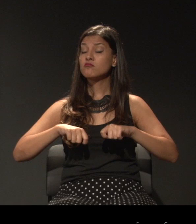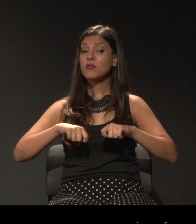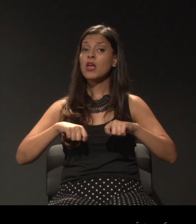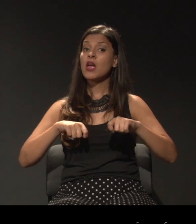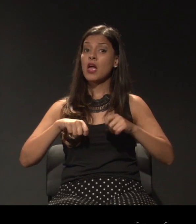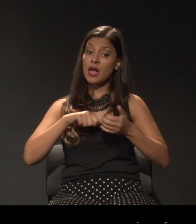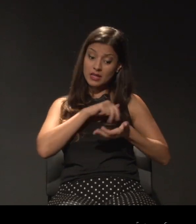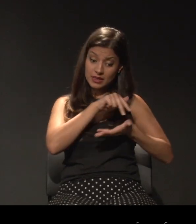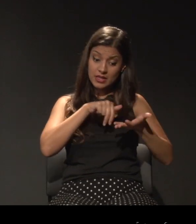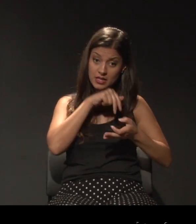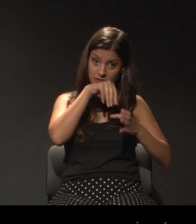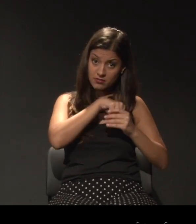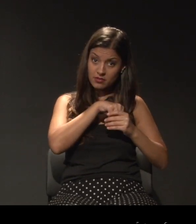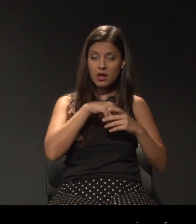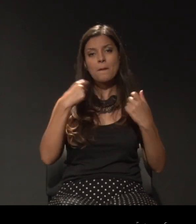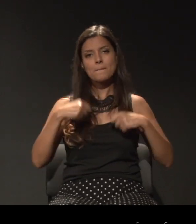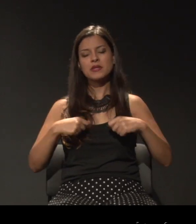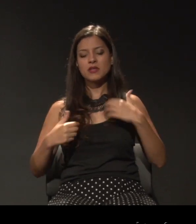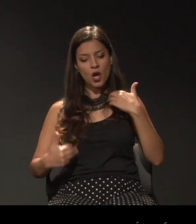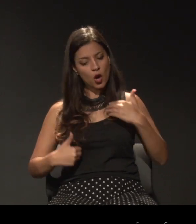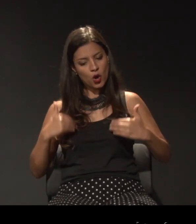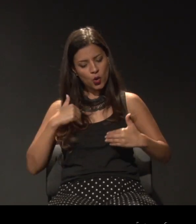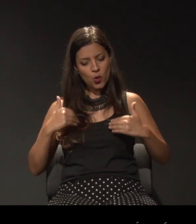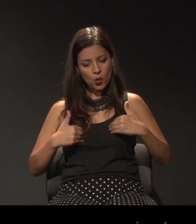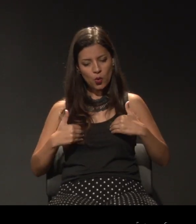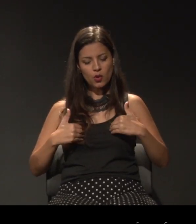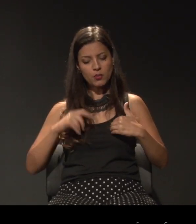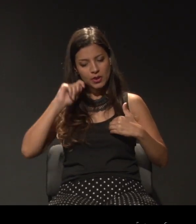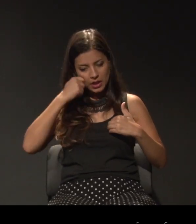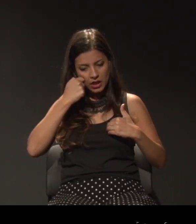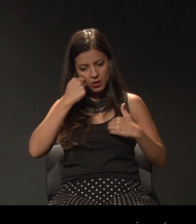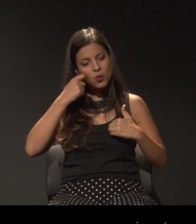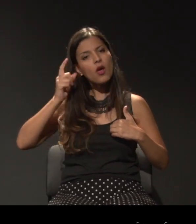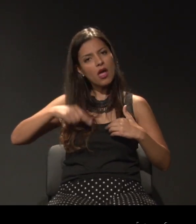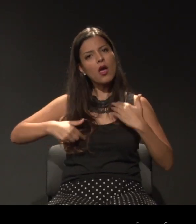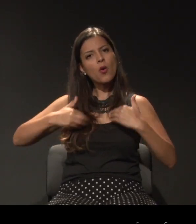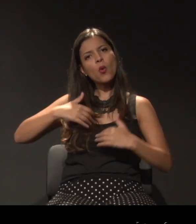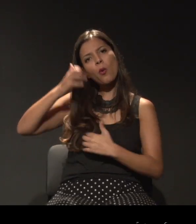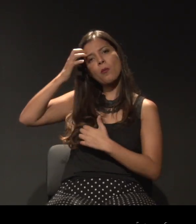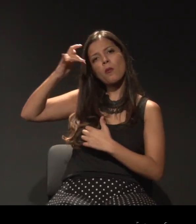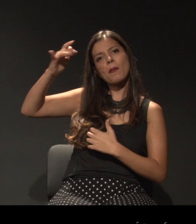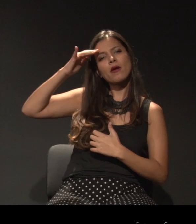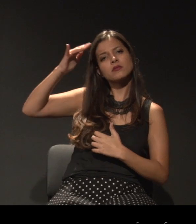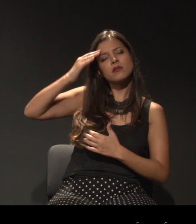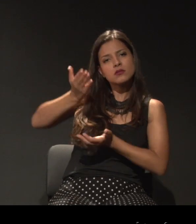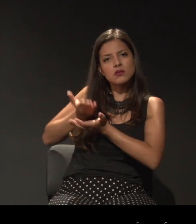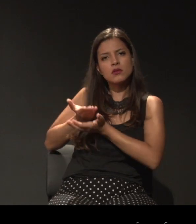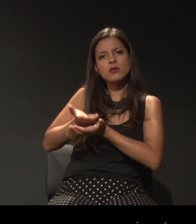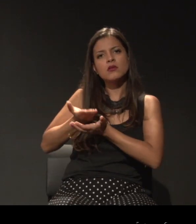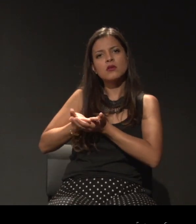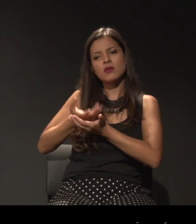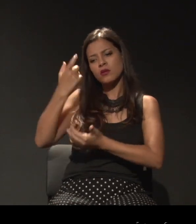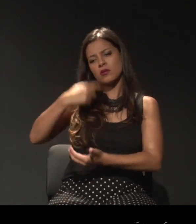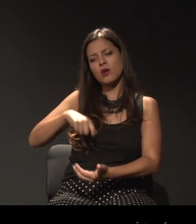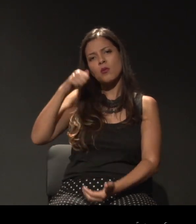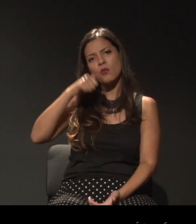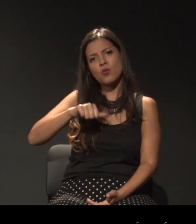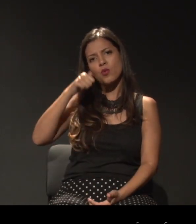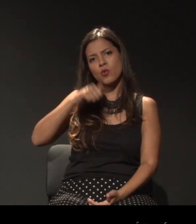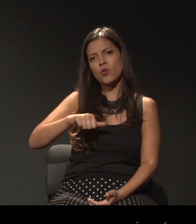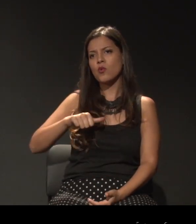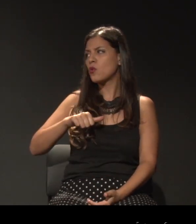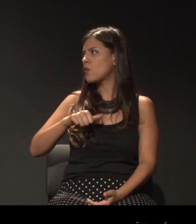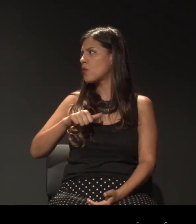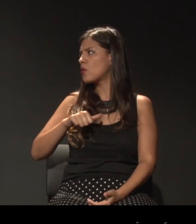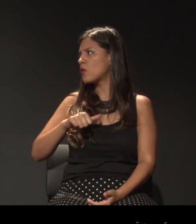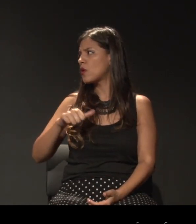a potência do corpo negro enquanto corpo pensante, enquanto estudante, enquanto mulher. Eu estou